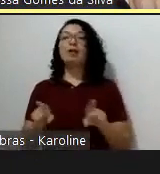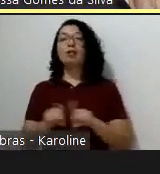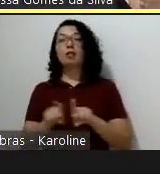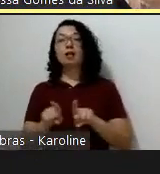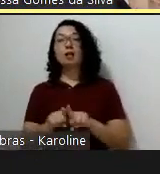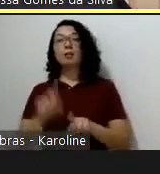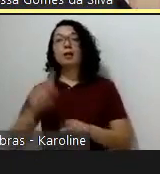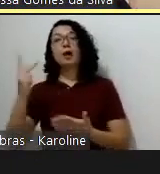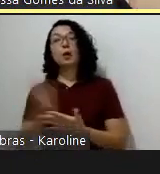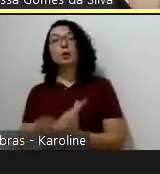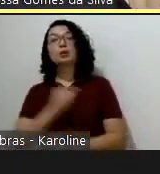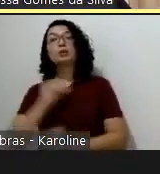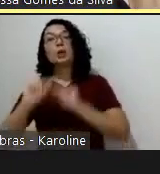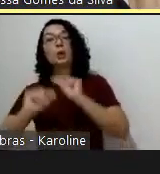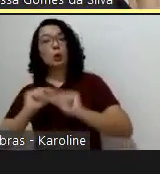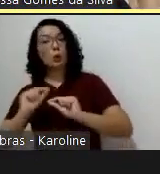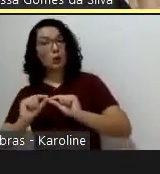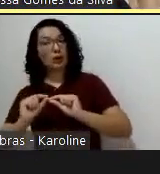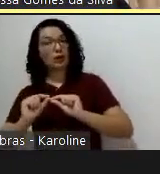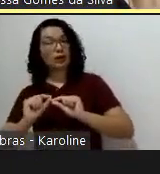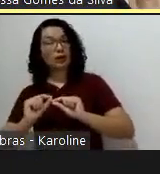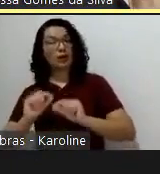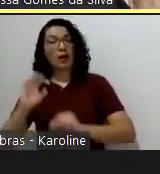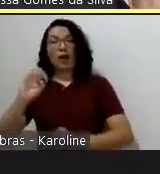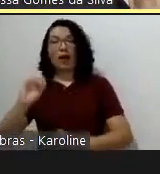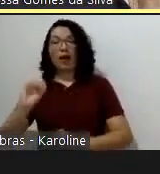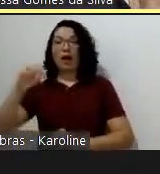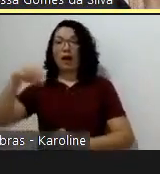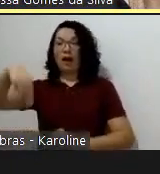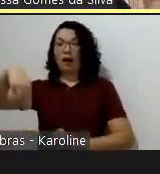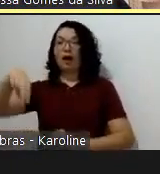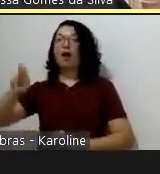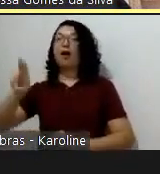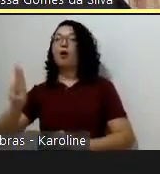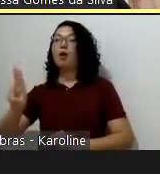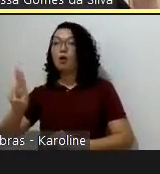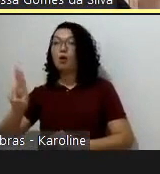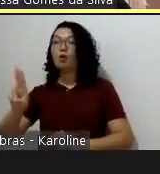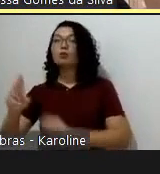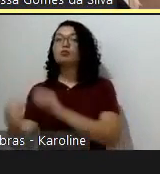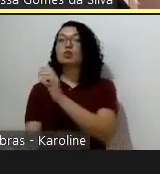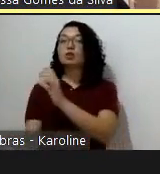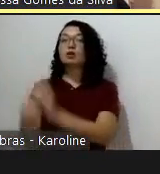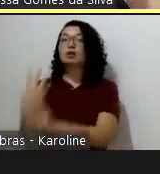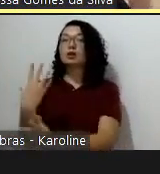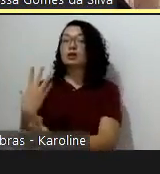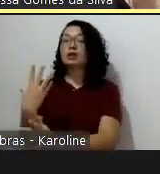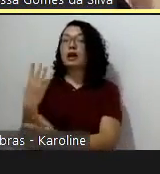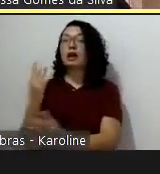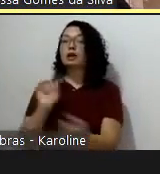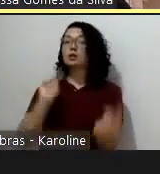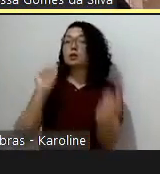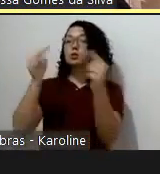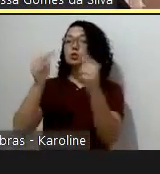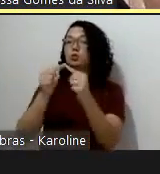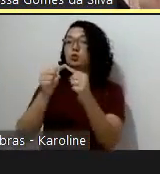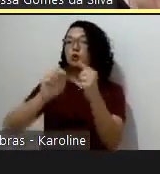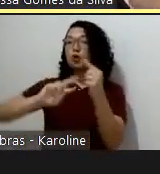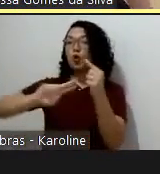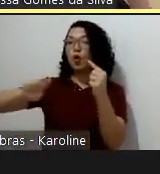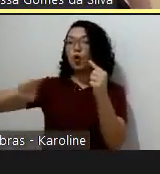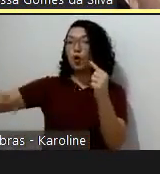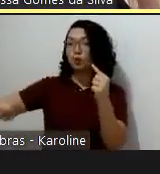Unidas desenvolveram e lançaram os seus objetivos de desenvolvimento sustentável e posicionaram as comunidades e cidades